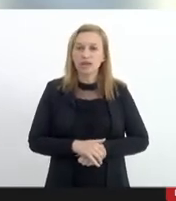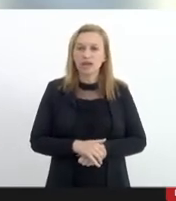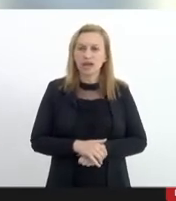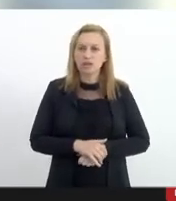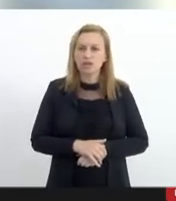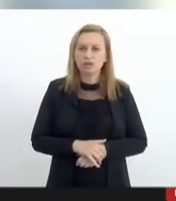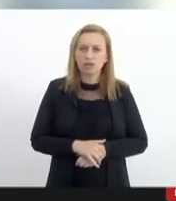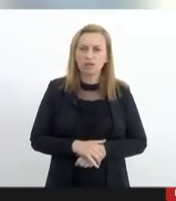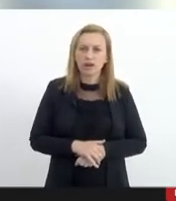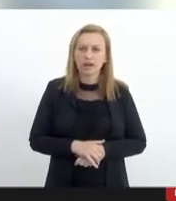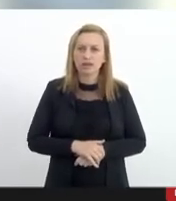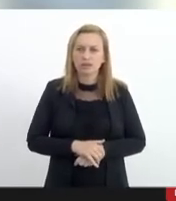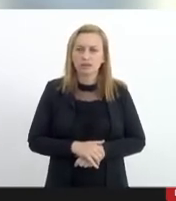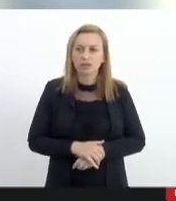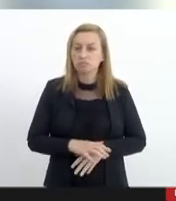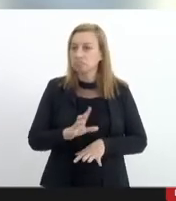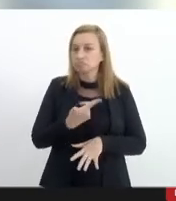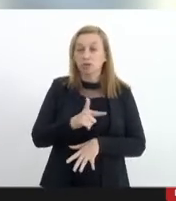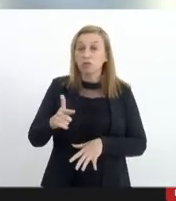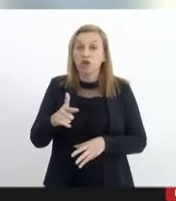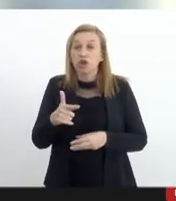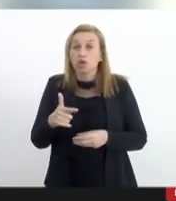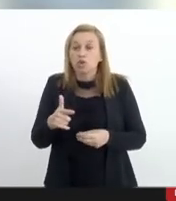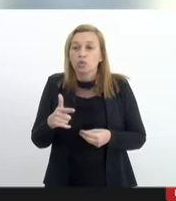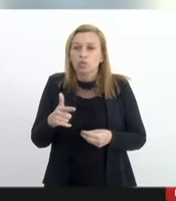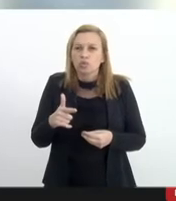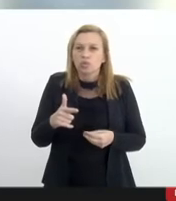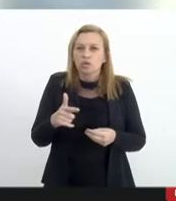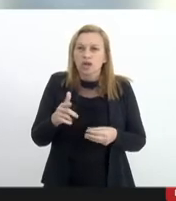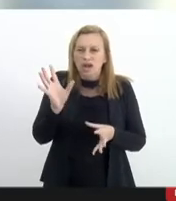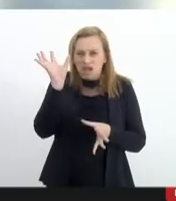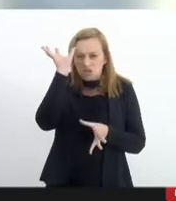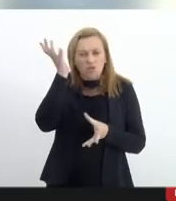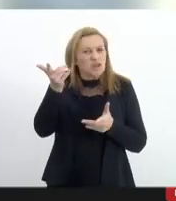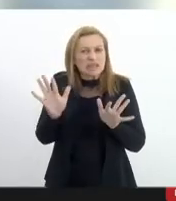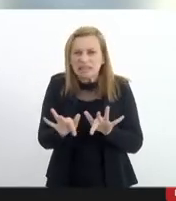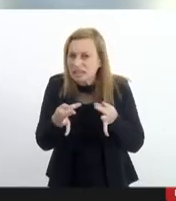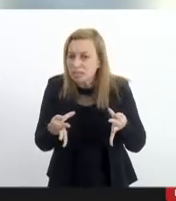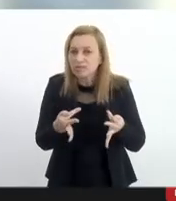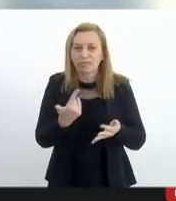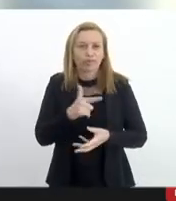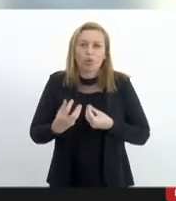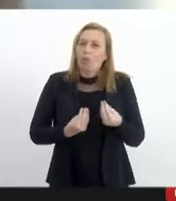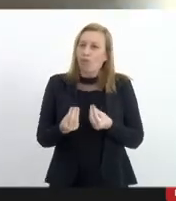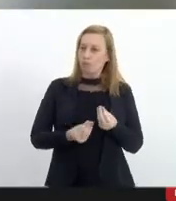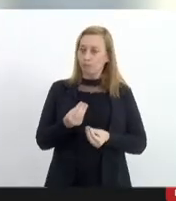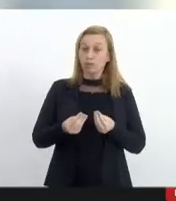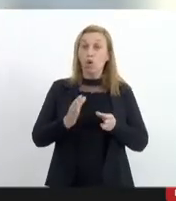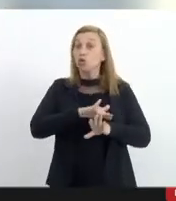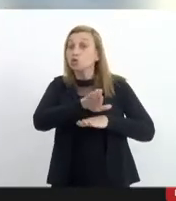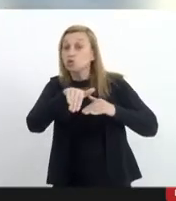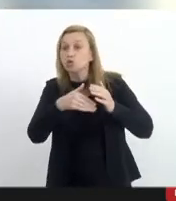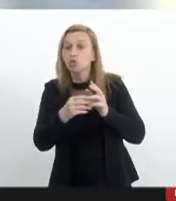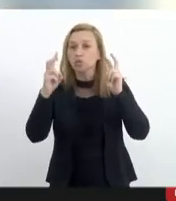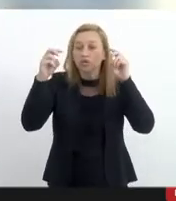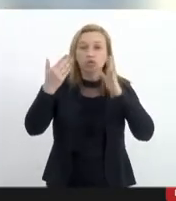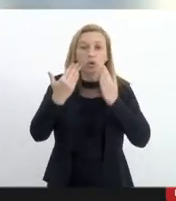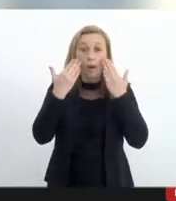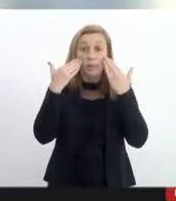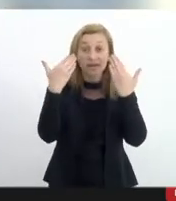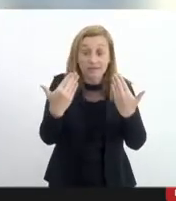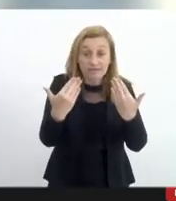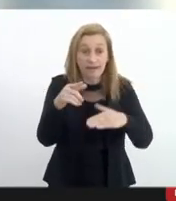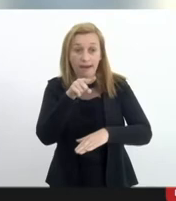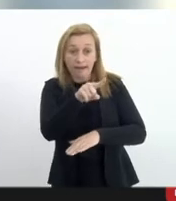mas não tem soluções simples e todas as situações que eu apresentei a ele com